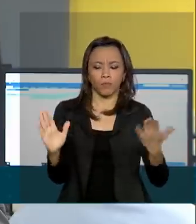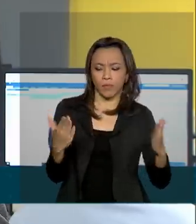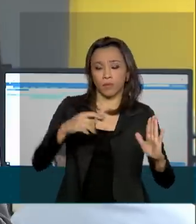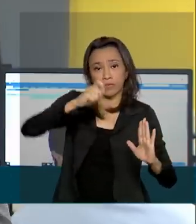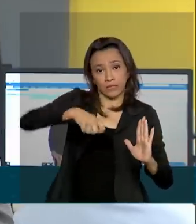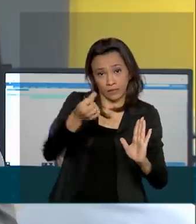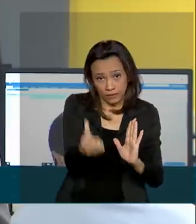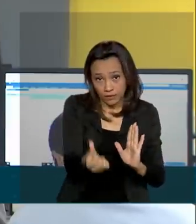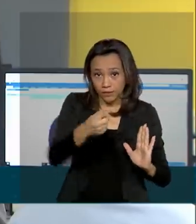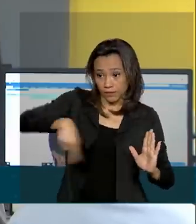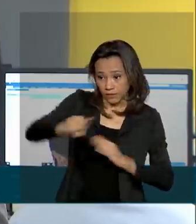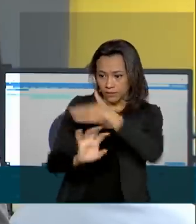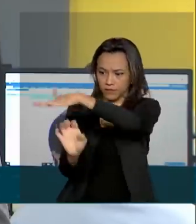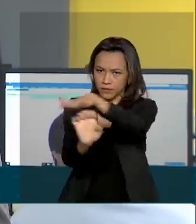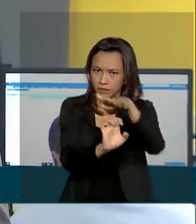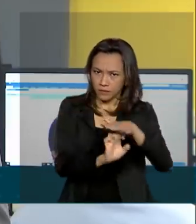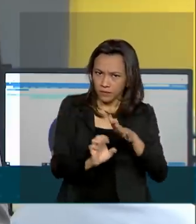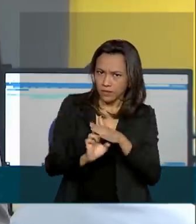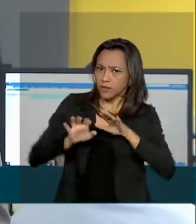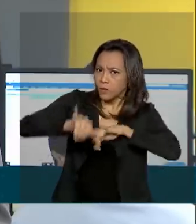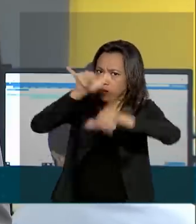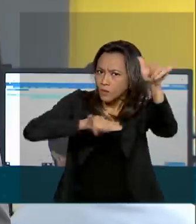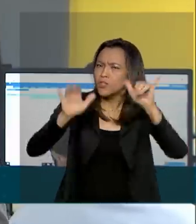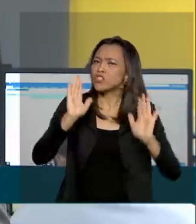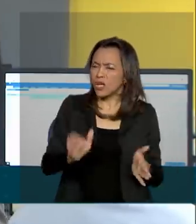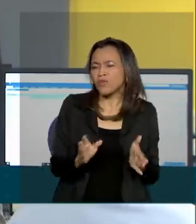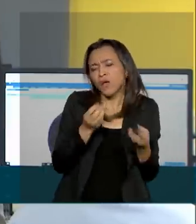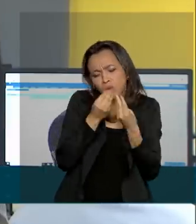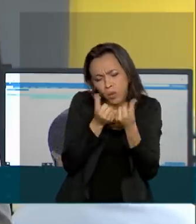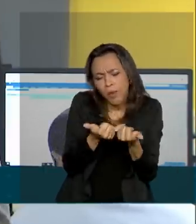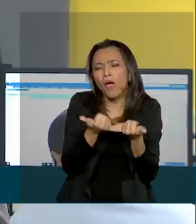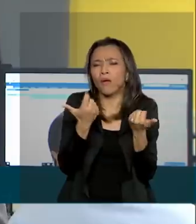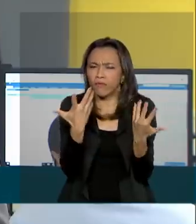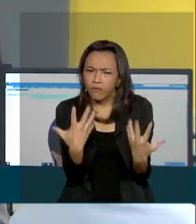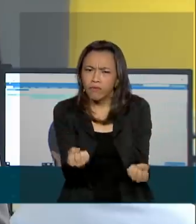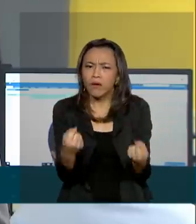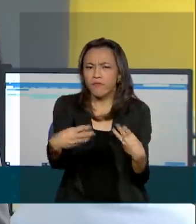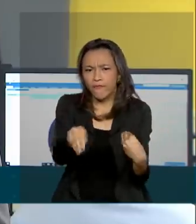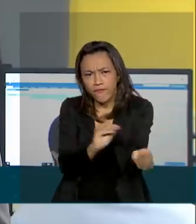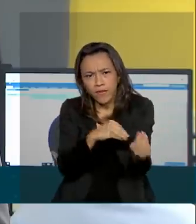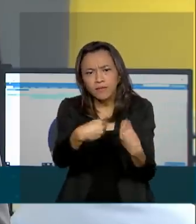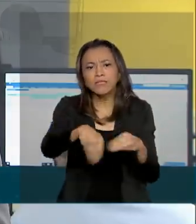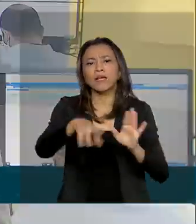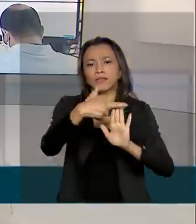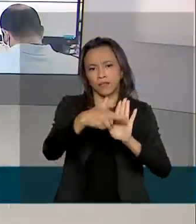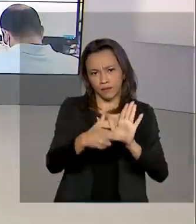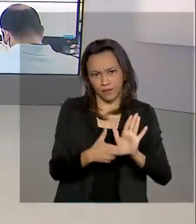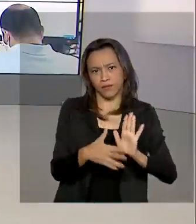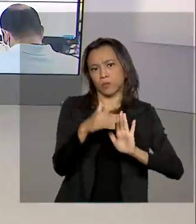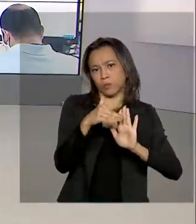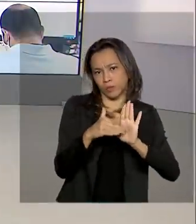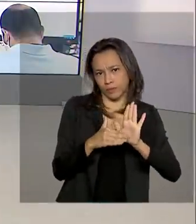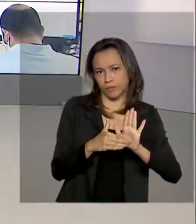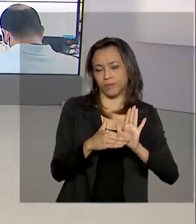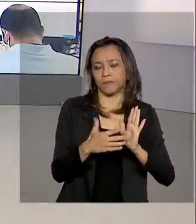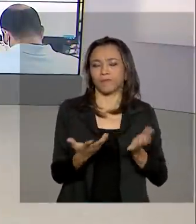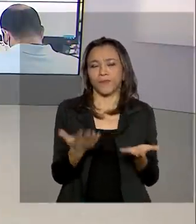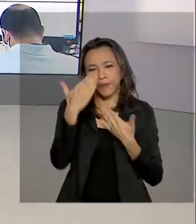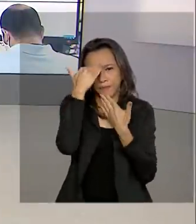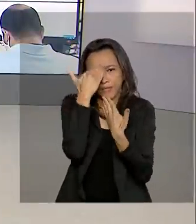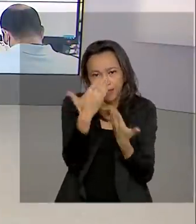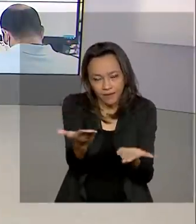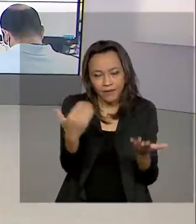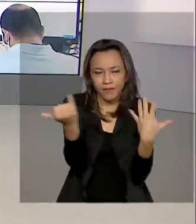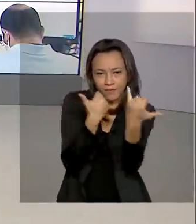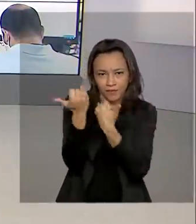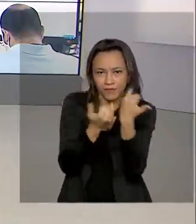companhias aéreas já anunciaram que vão flexibilizar as regras dos programas de milhagem. Roberto. Tá ótimo, Maurício. Obrigado pelas